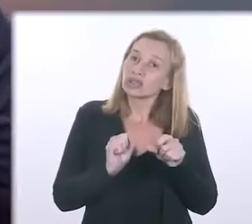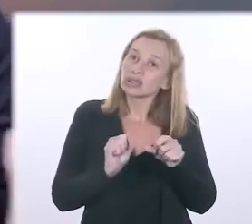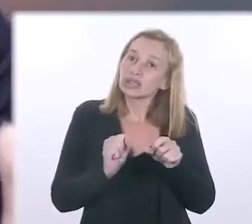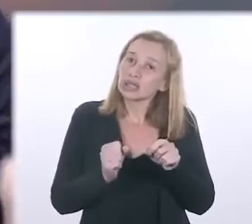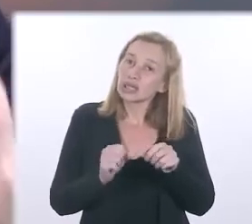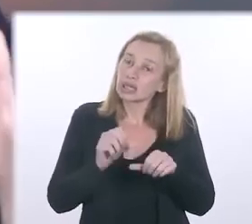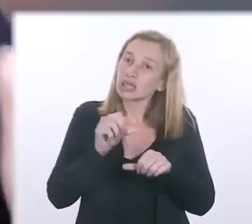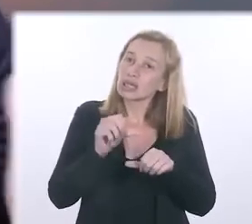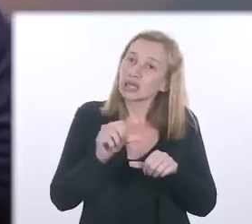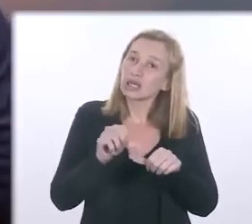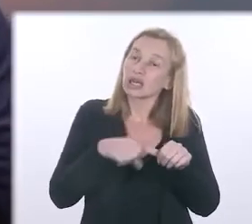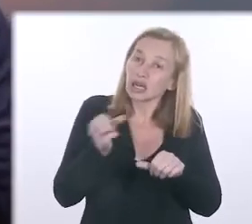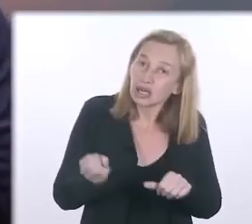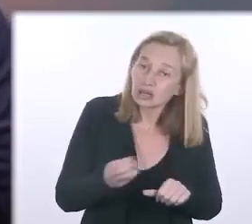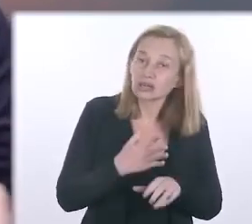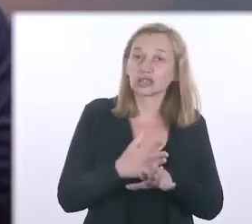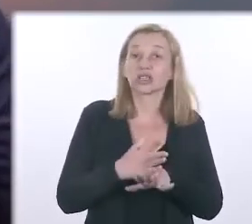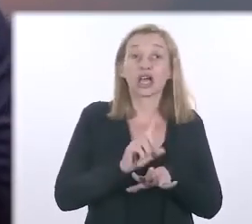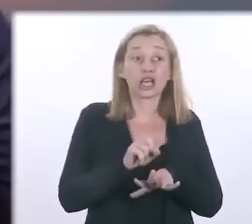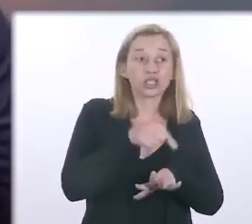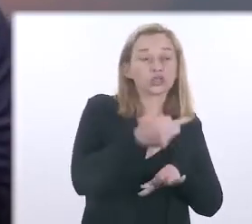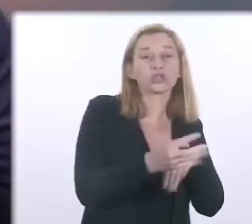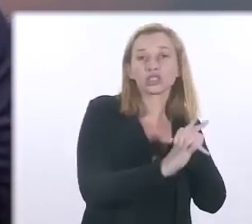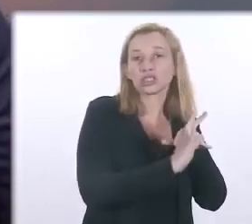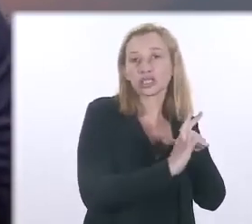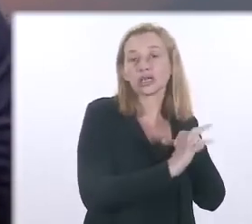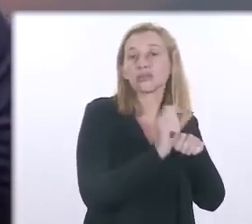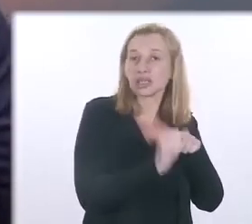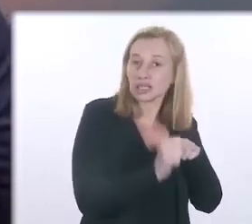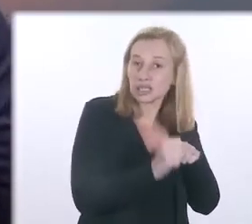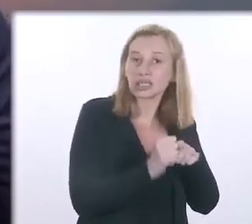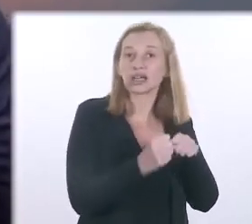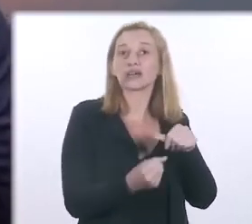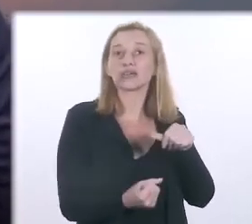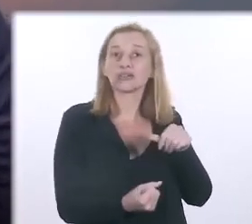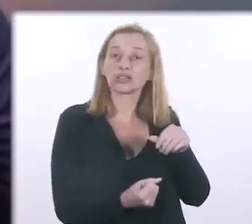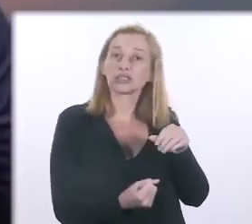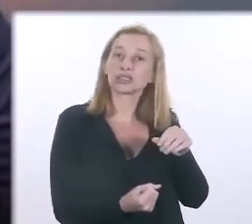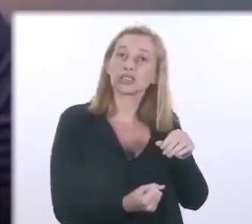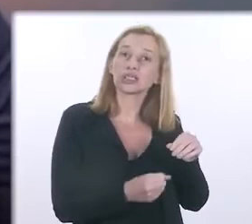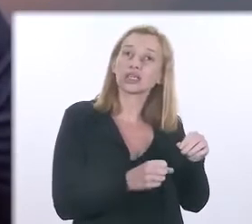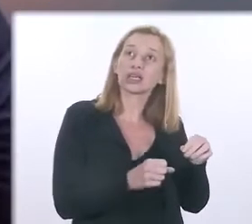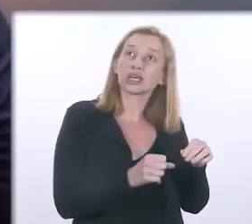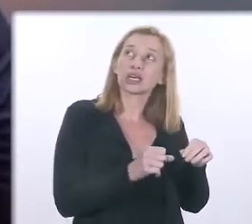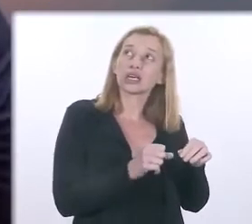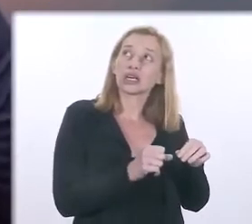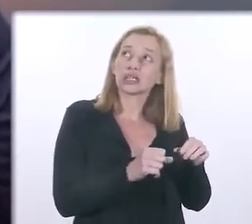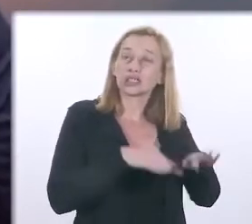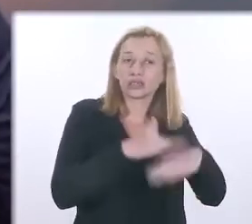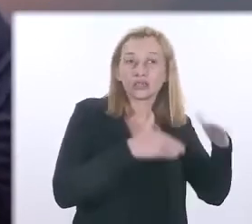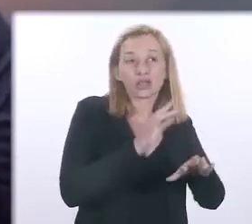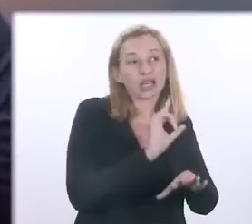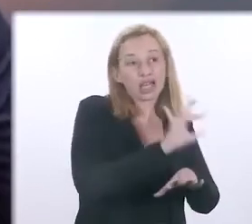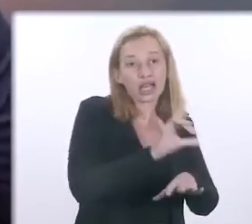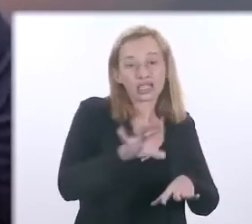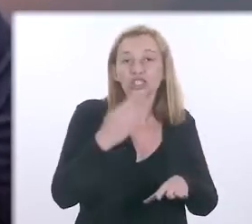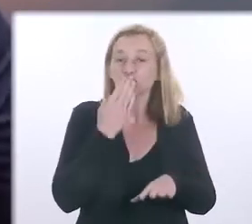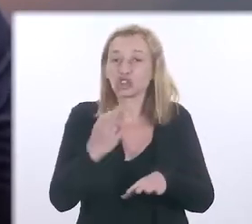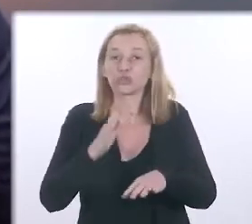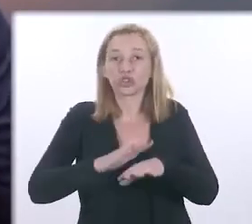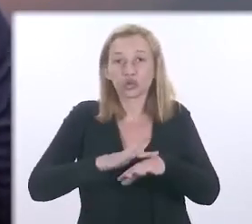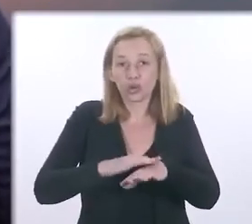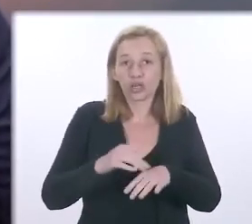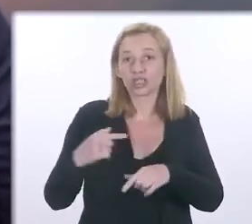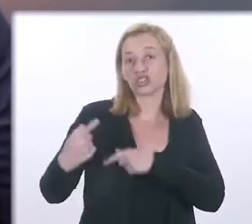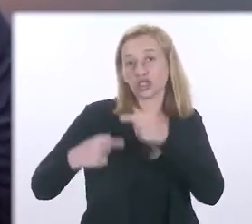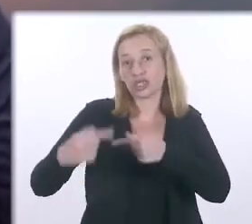ela pode ser reprogramada. As outras técnicas precisavam ser desenvolvidas para cada tipo de doença